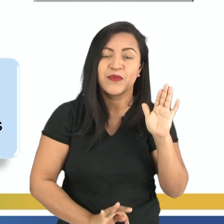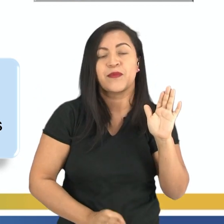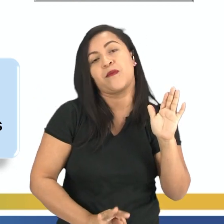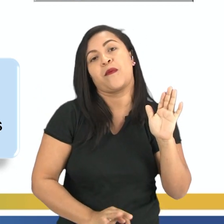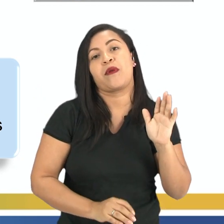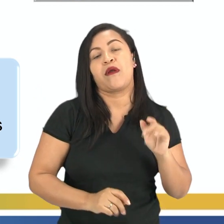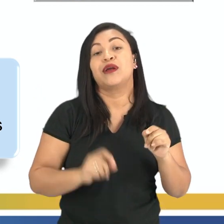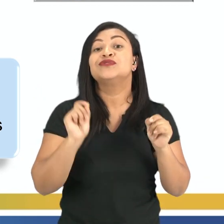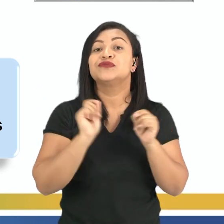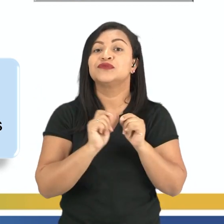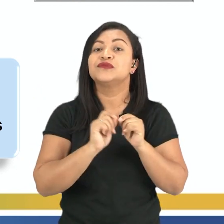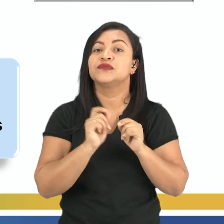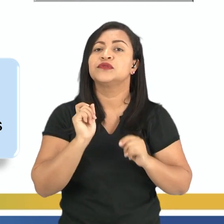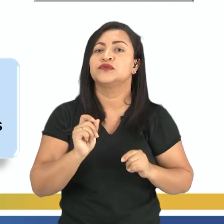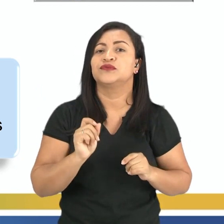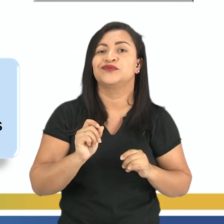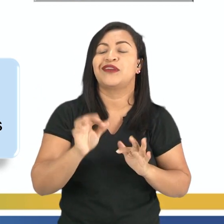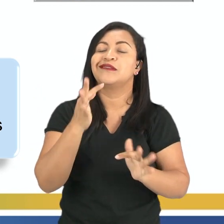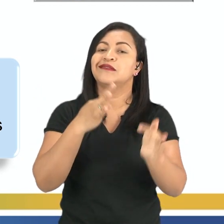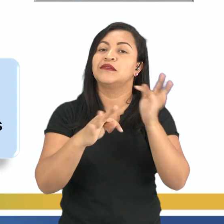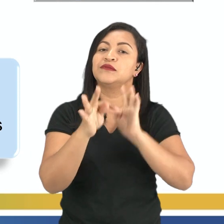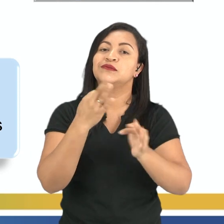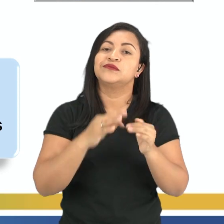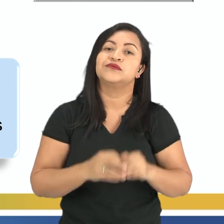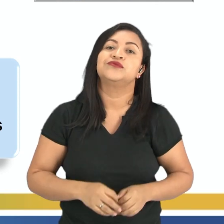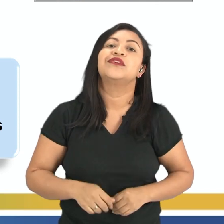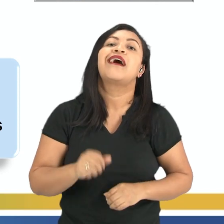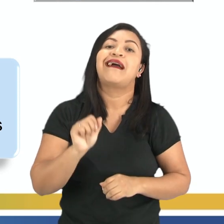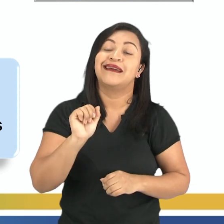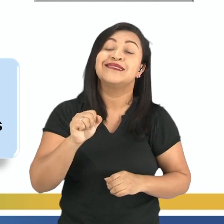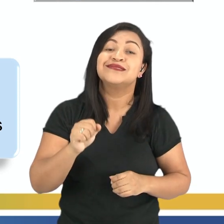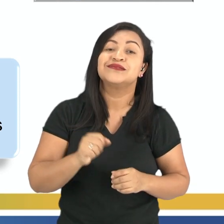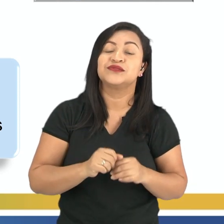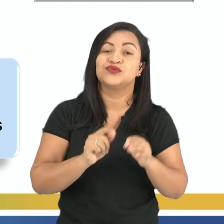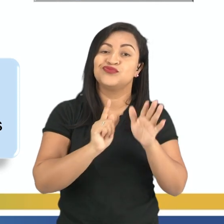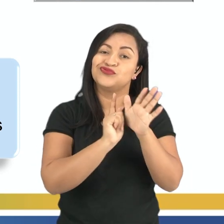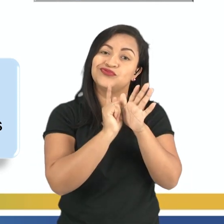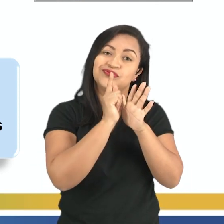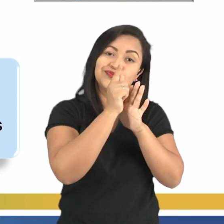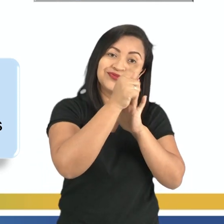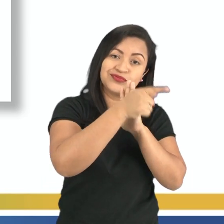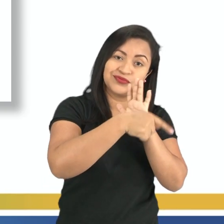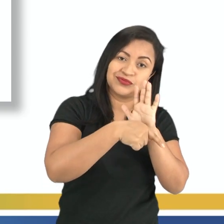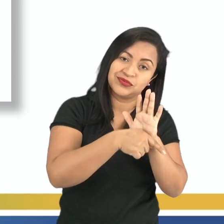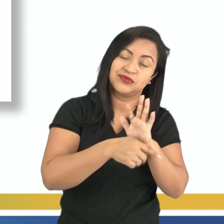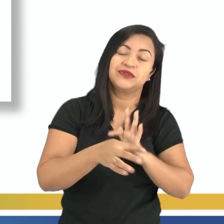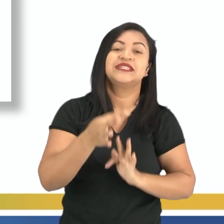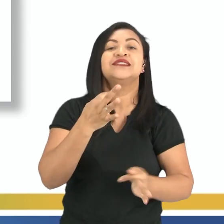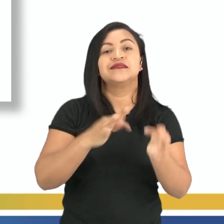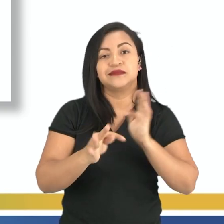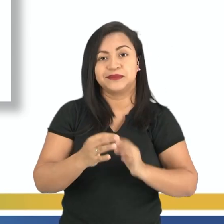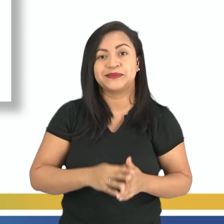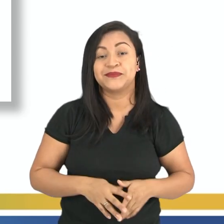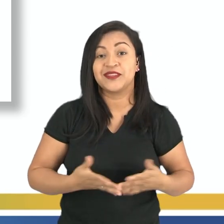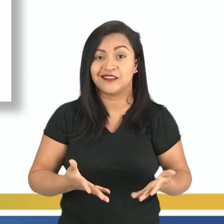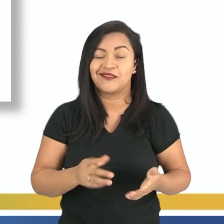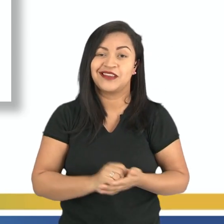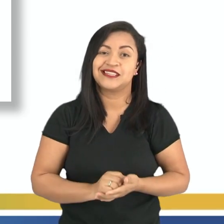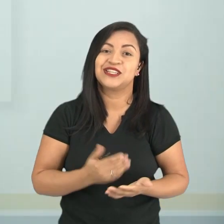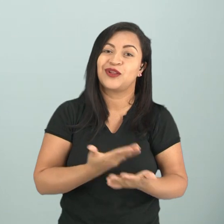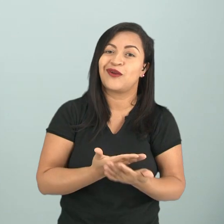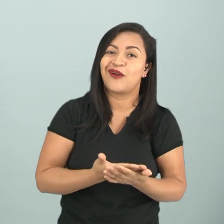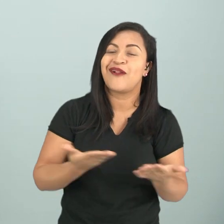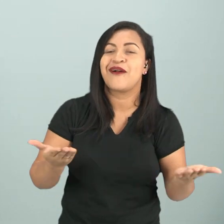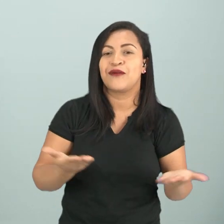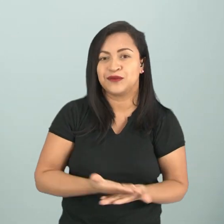produzidos utilizando a tecnologia, tratam-se de gêneros textuais digitais. Então é isso, gente. Terminamos